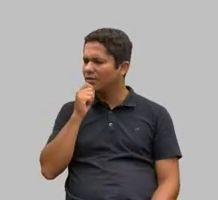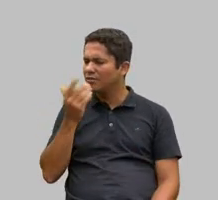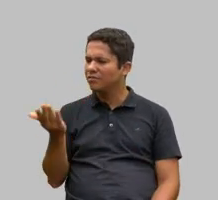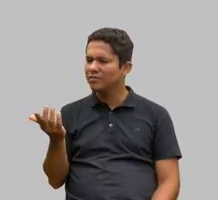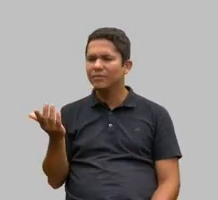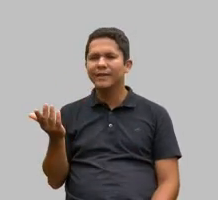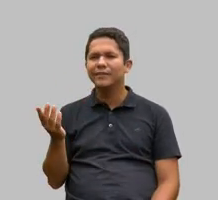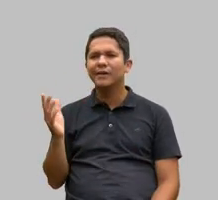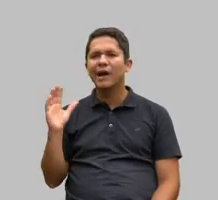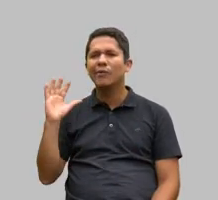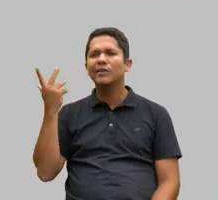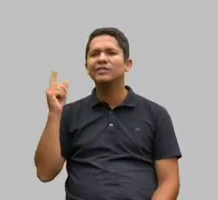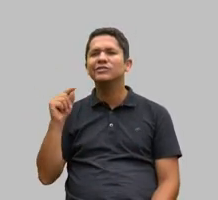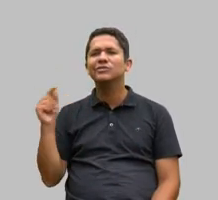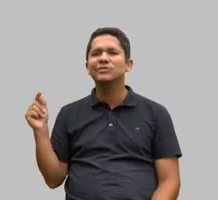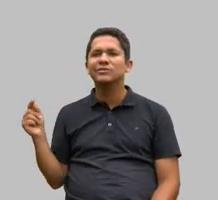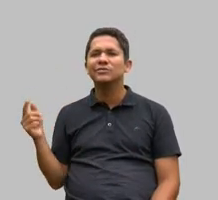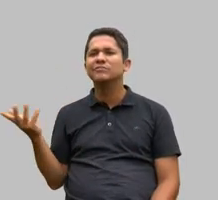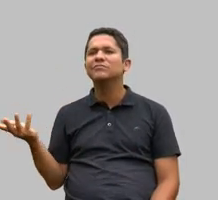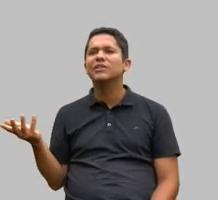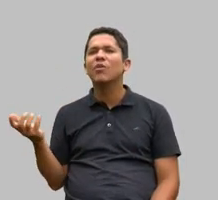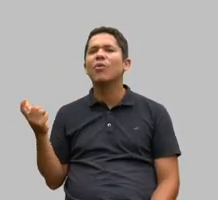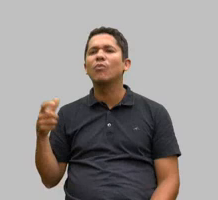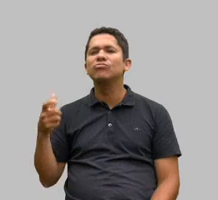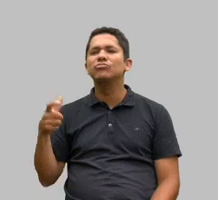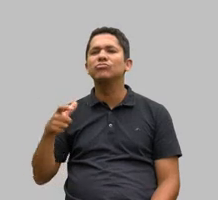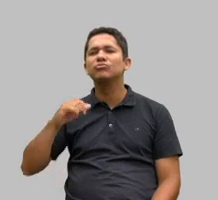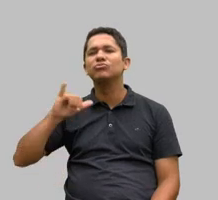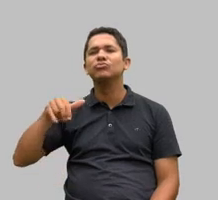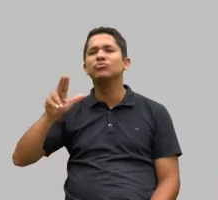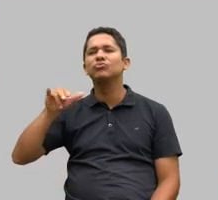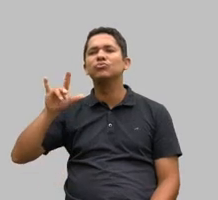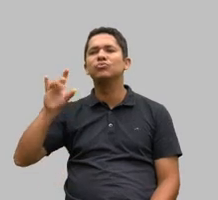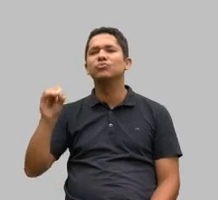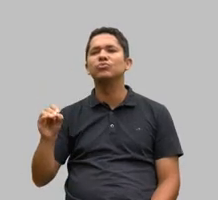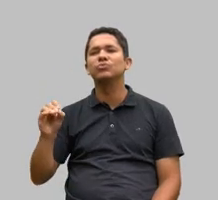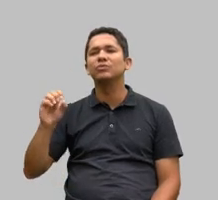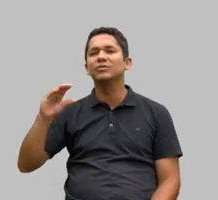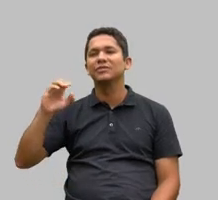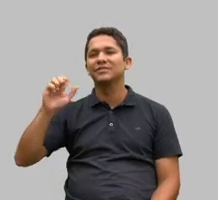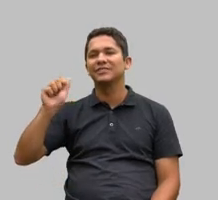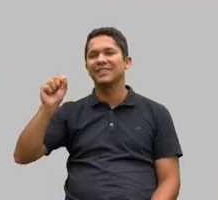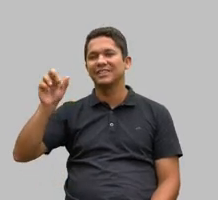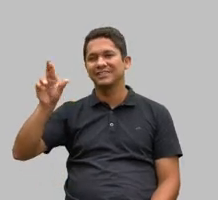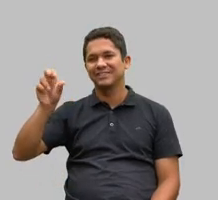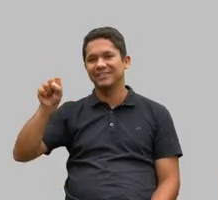cadê o Júlio César eu não esqueço o nome dele